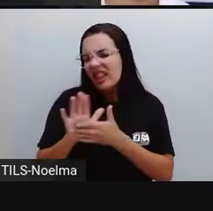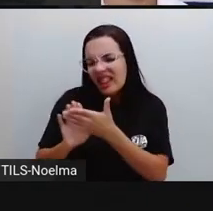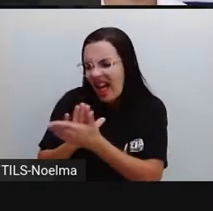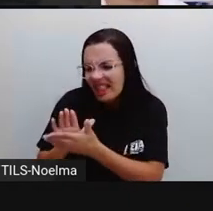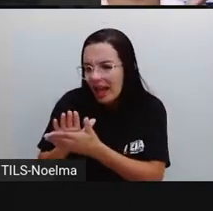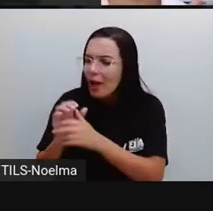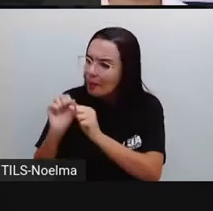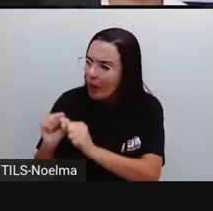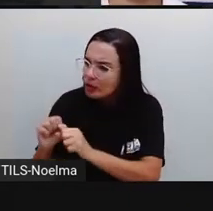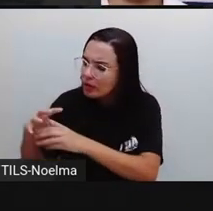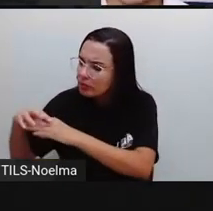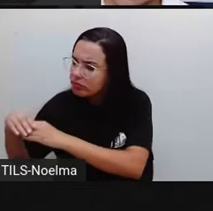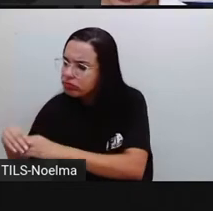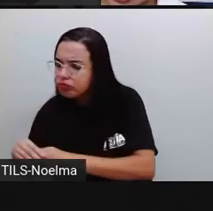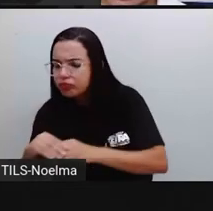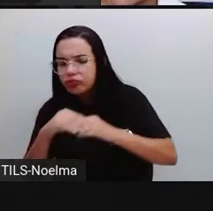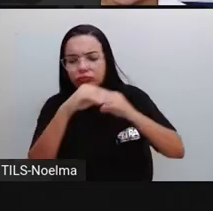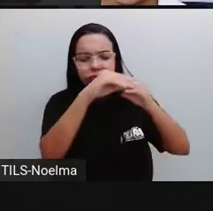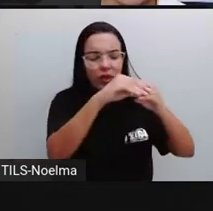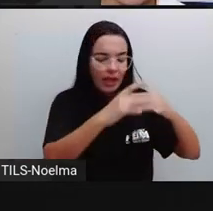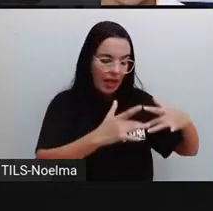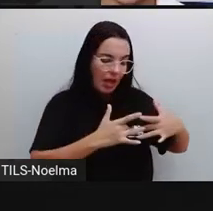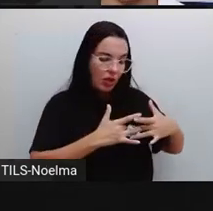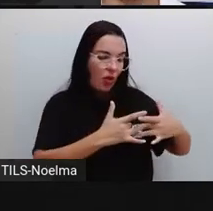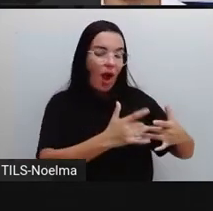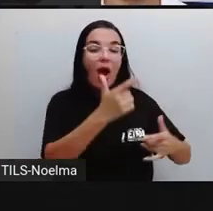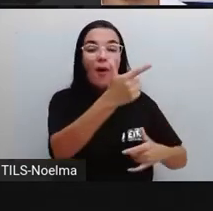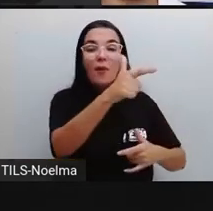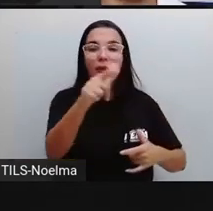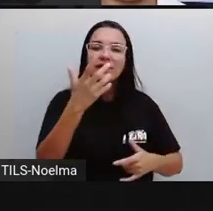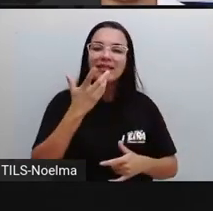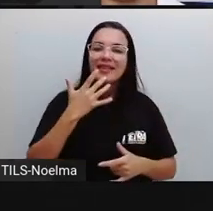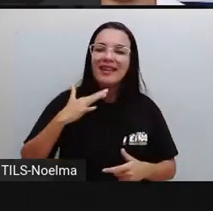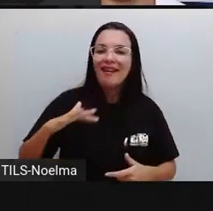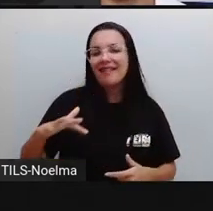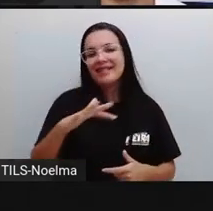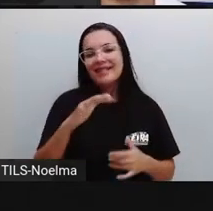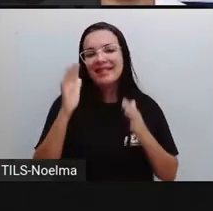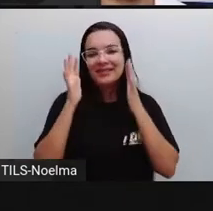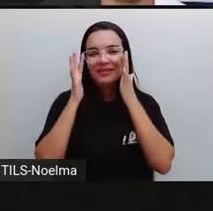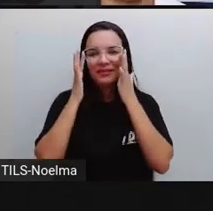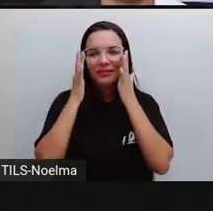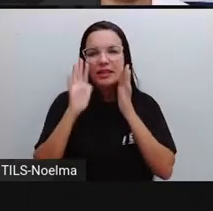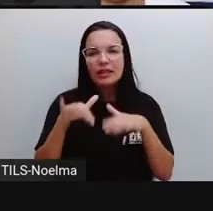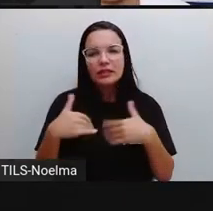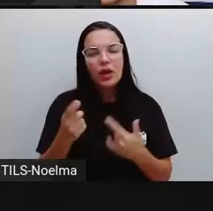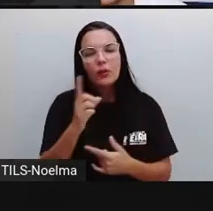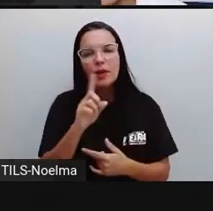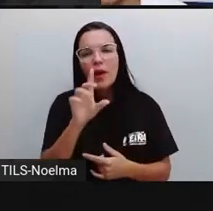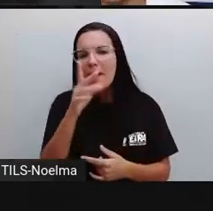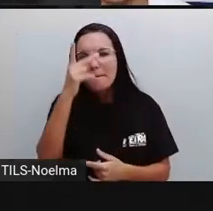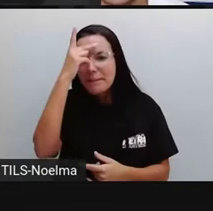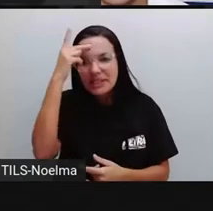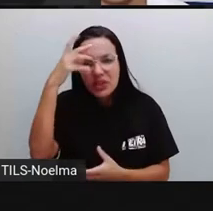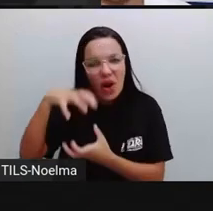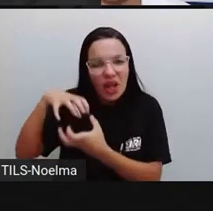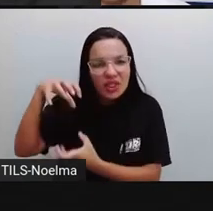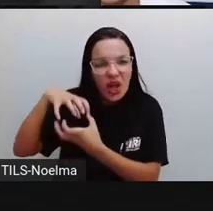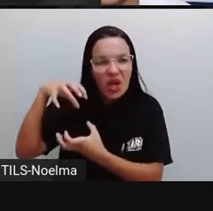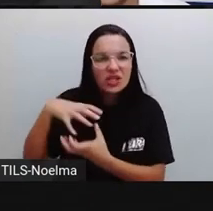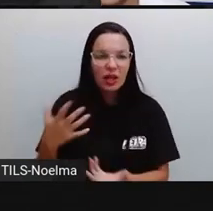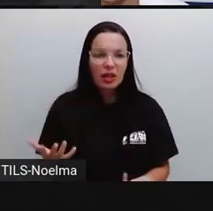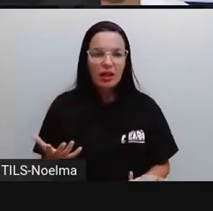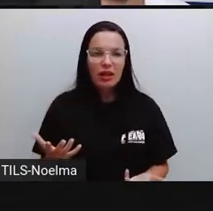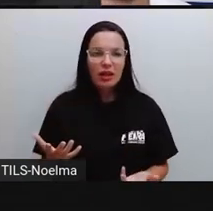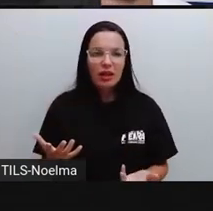E ela vai doar ali para outra criança. Então, não é para uma pessoa idosa, tá? A não ser